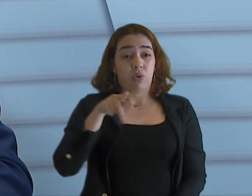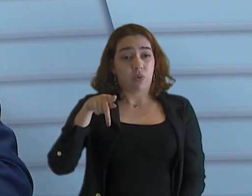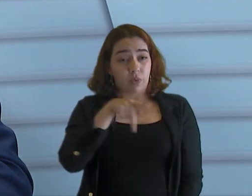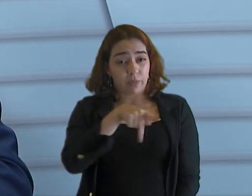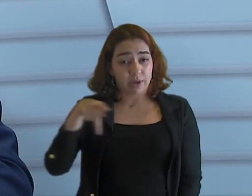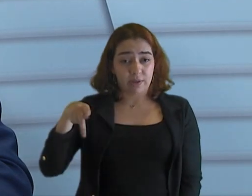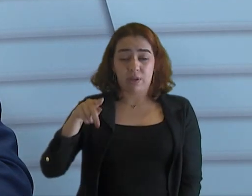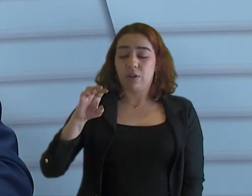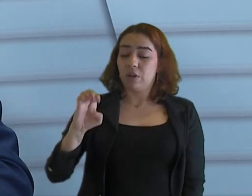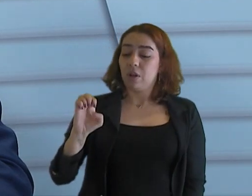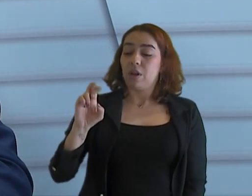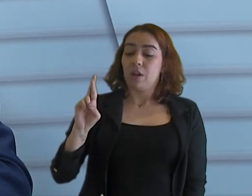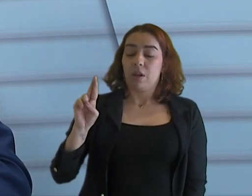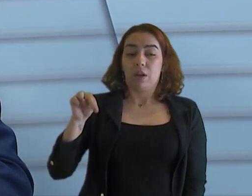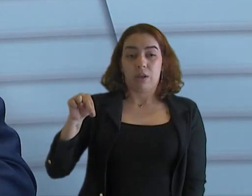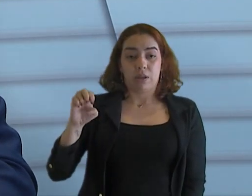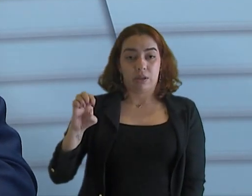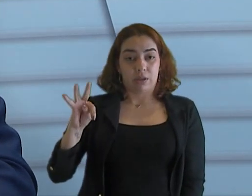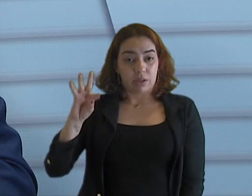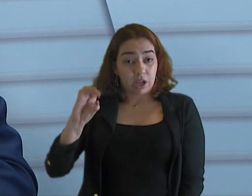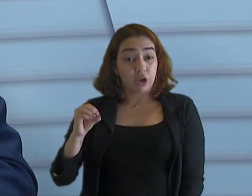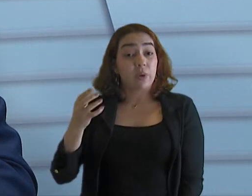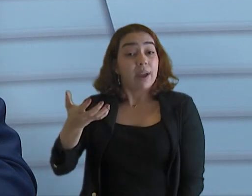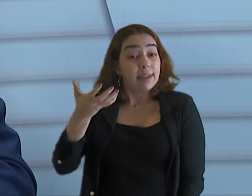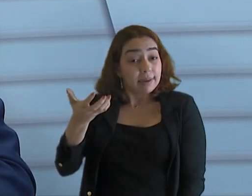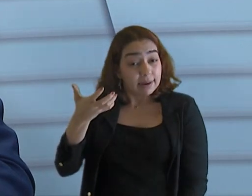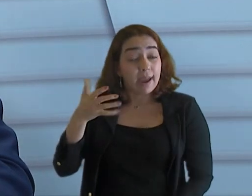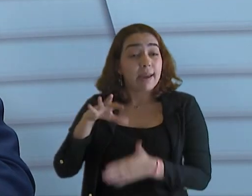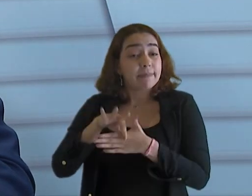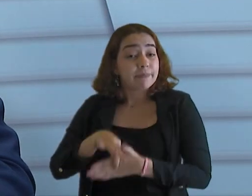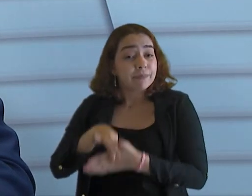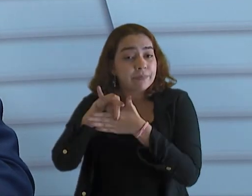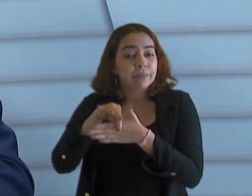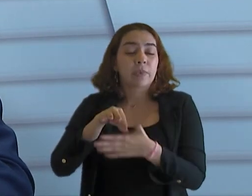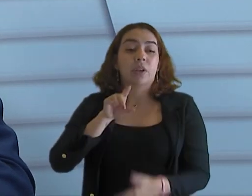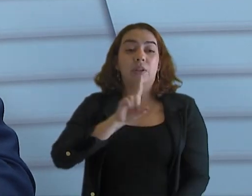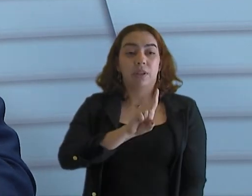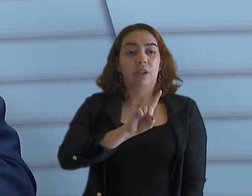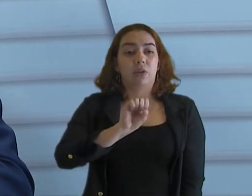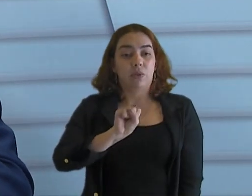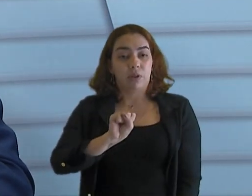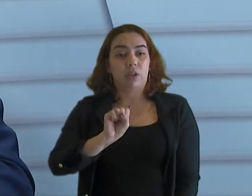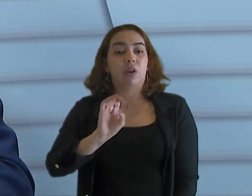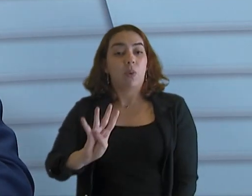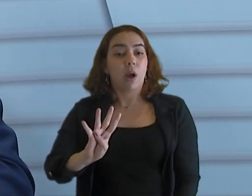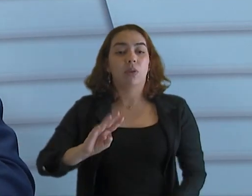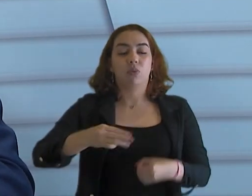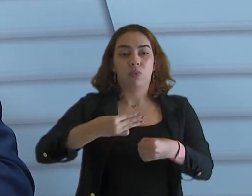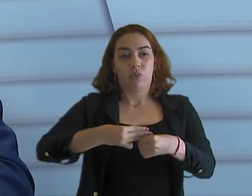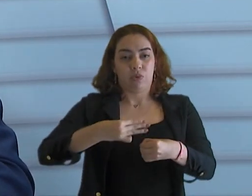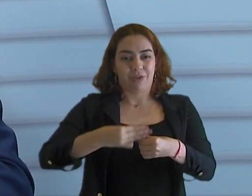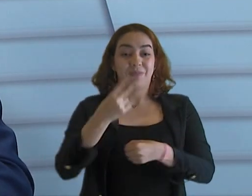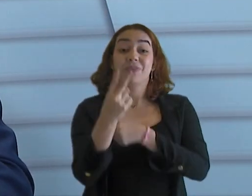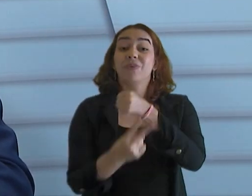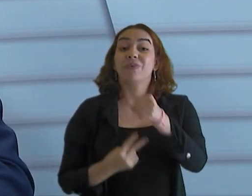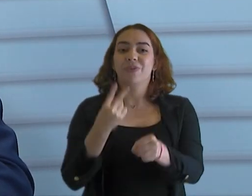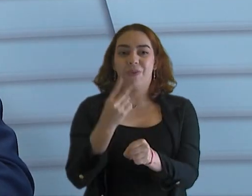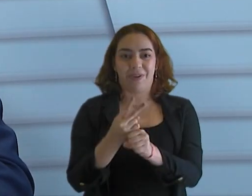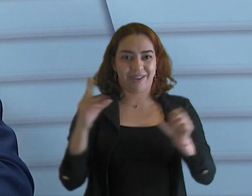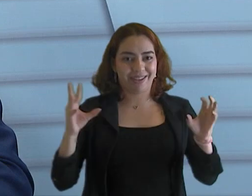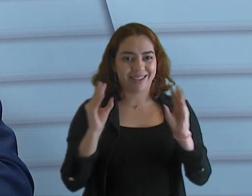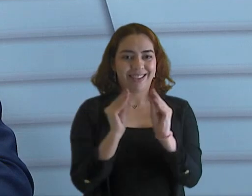Ernesto, estar fisicamente, visitar fisicamente todos os 184 municípios ao longo desses dois anos. E a gente está junto com ele nessa